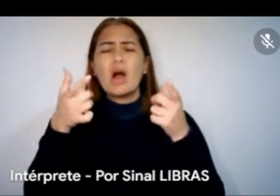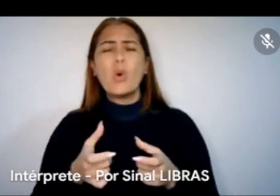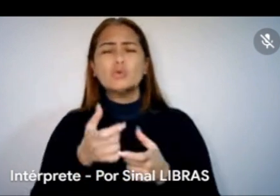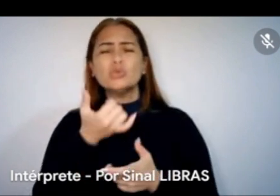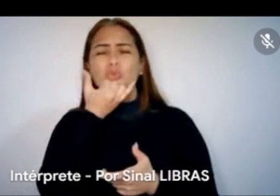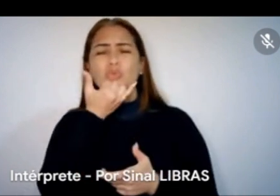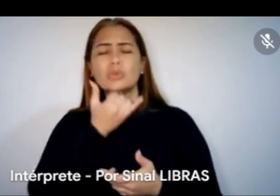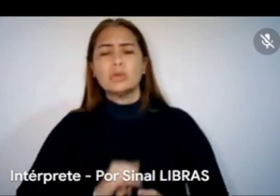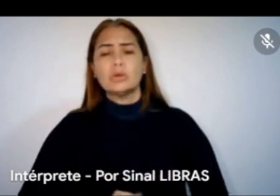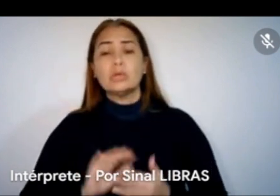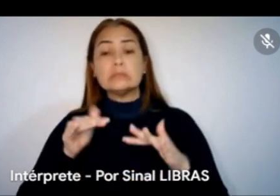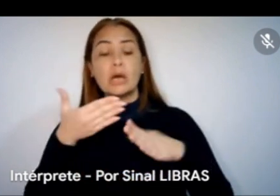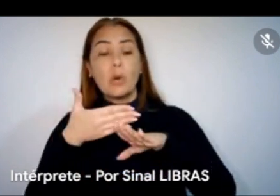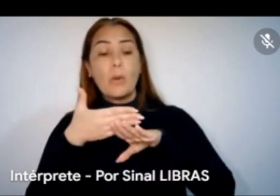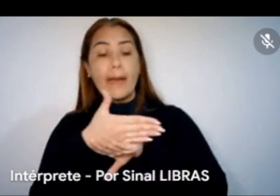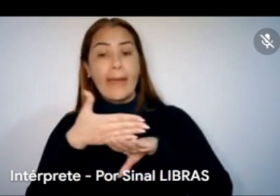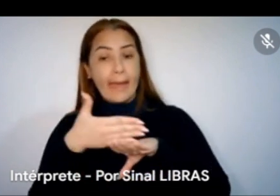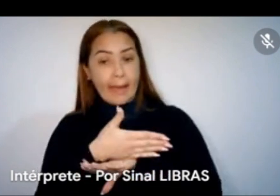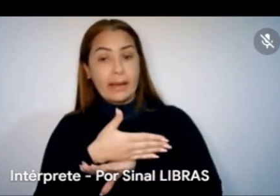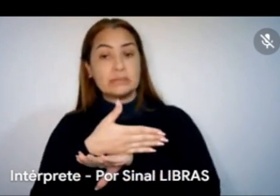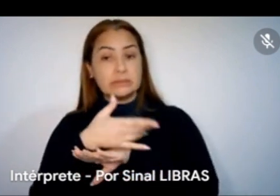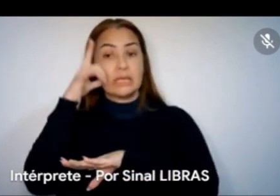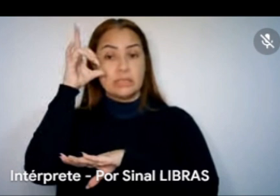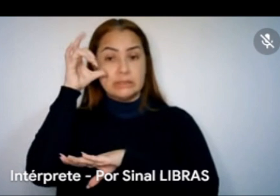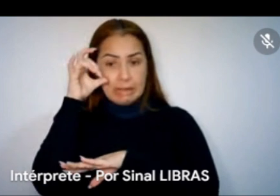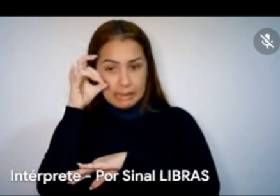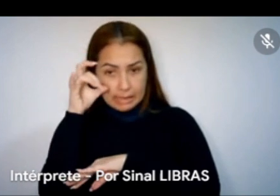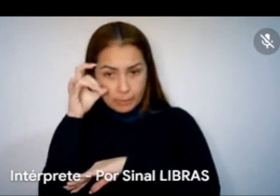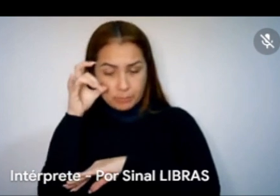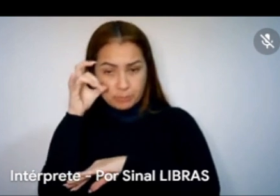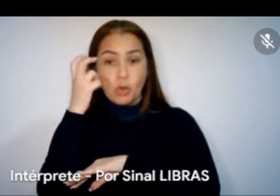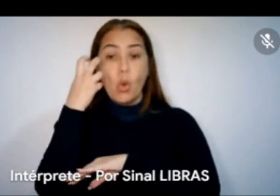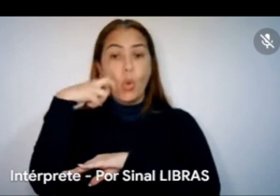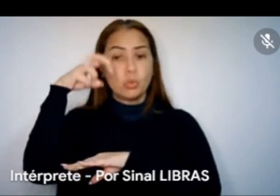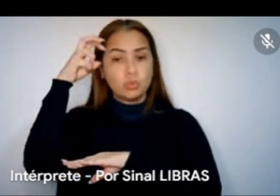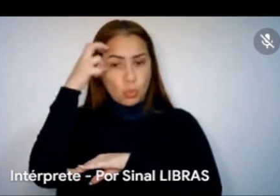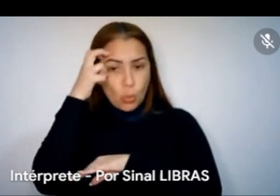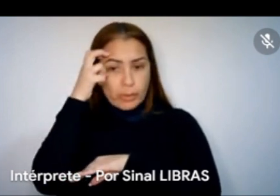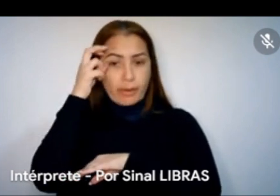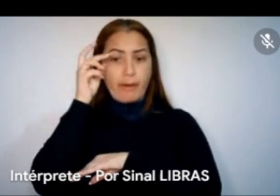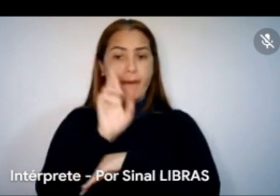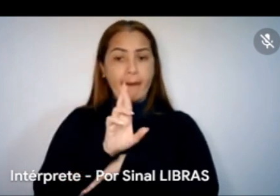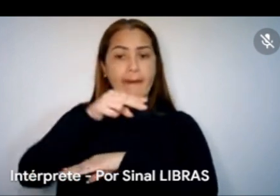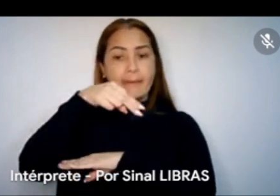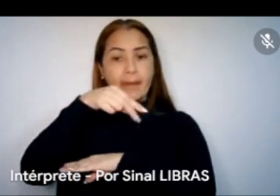Você entra na página do Instagram, arroba cultura.rn, vai ter lá o link,